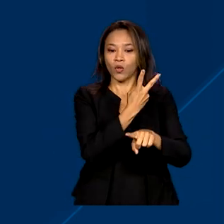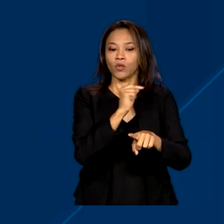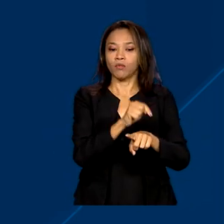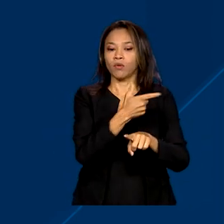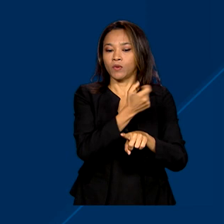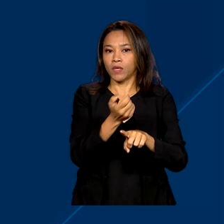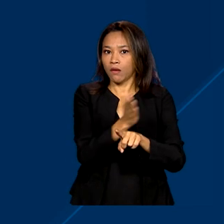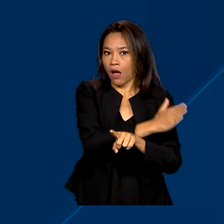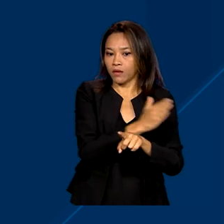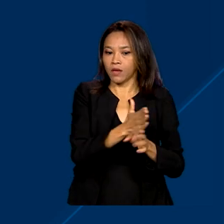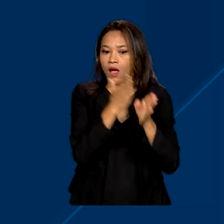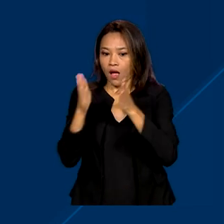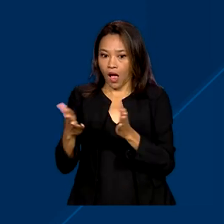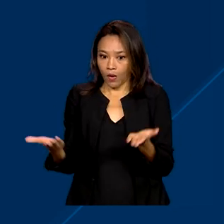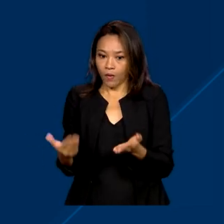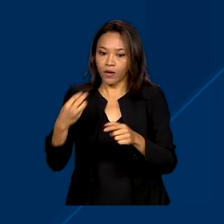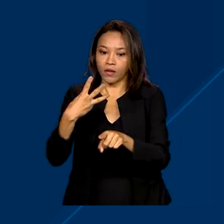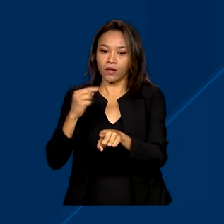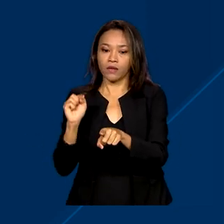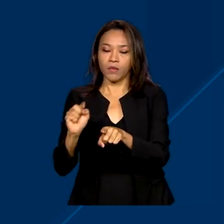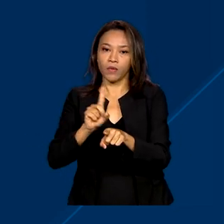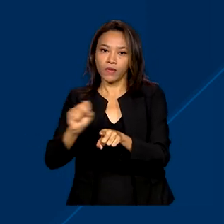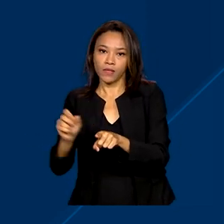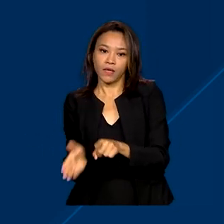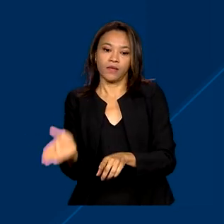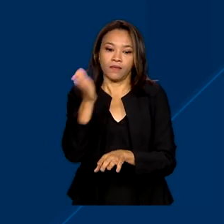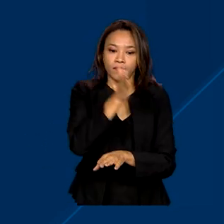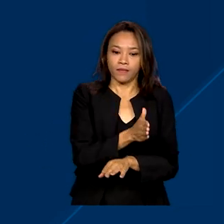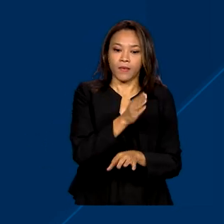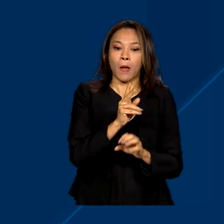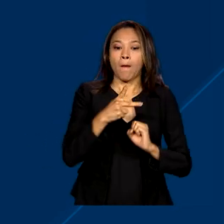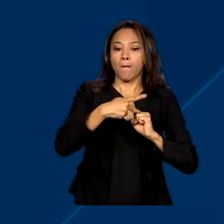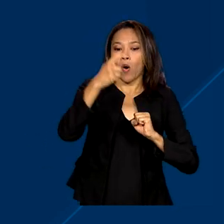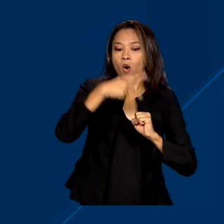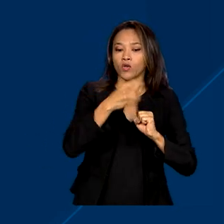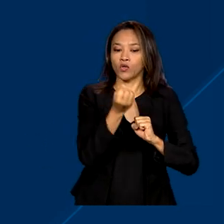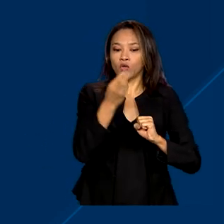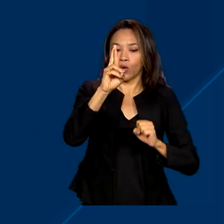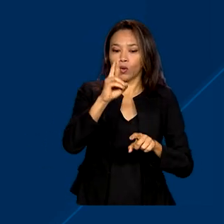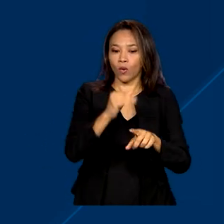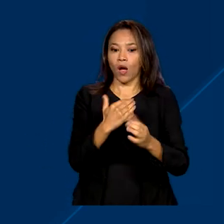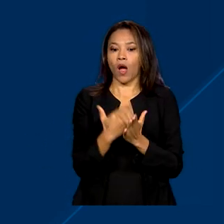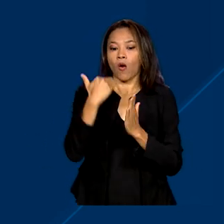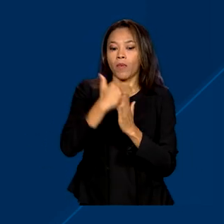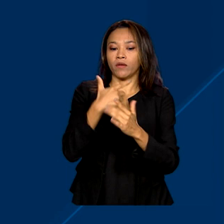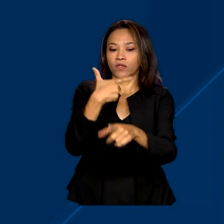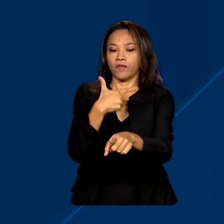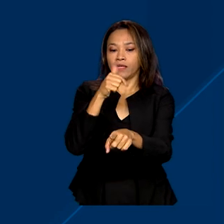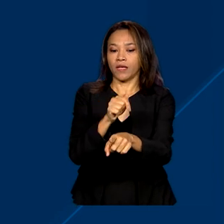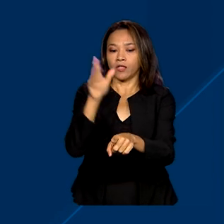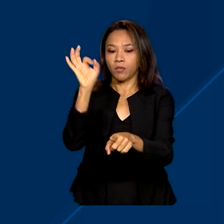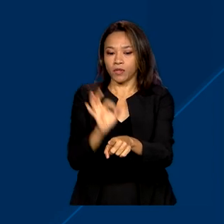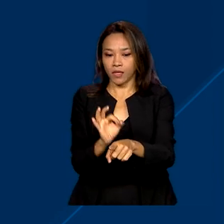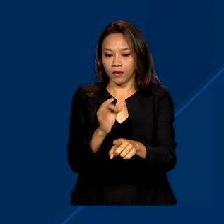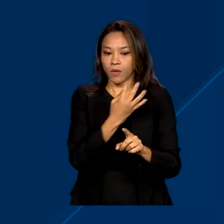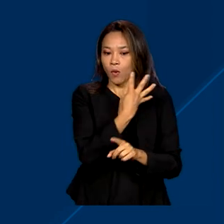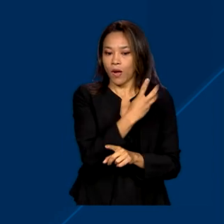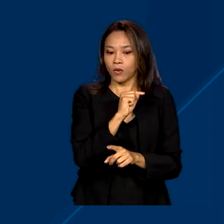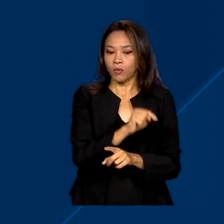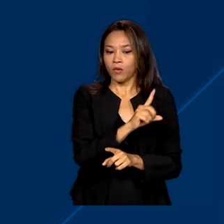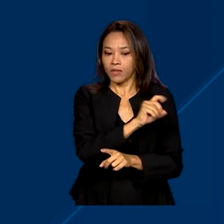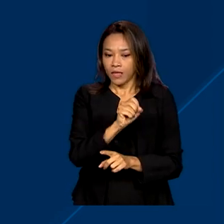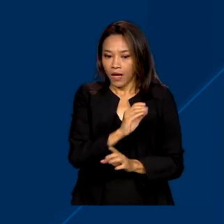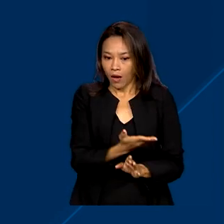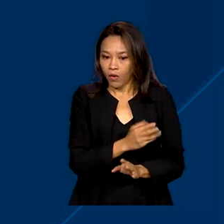.200 para R$.100. Já a bolsa de pós-doutorado teve aumento de 27% e subiu de R$